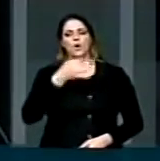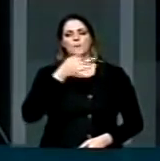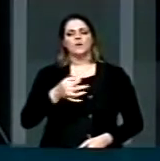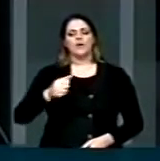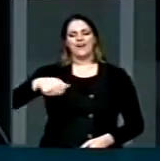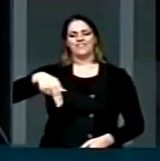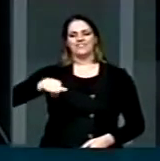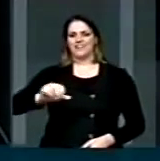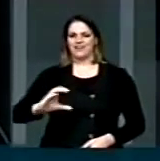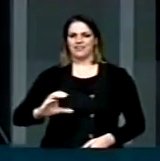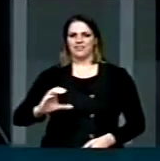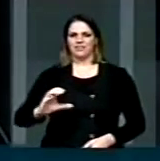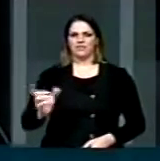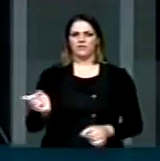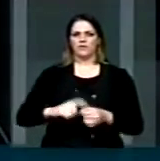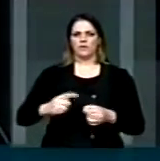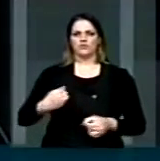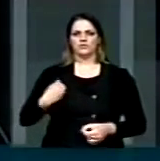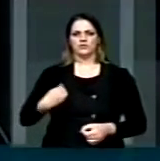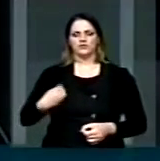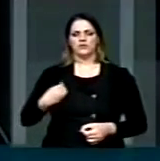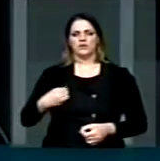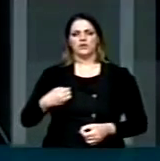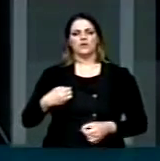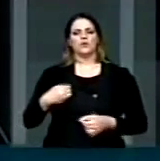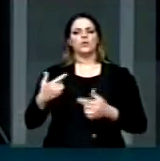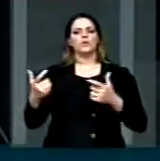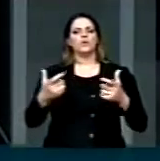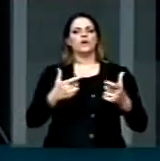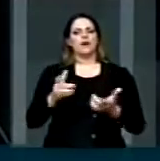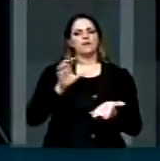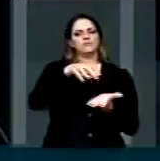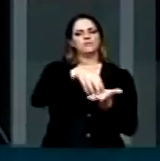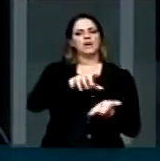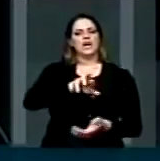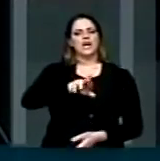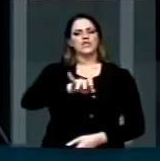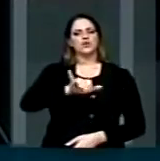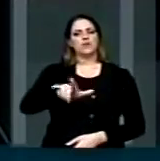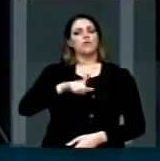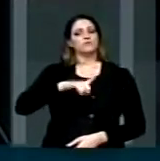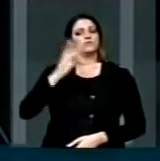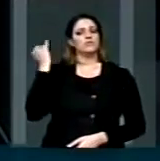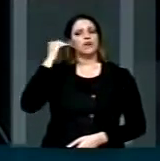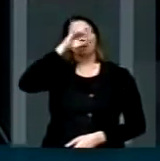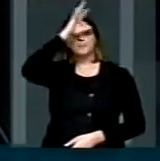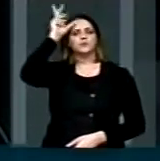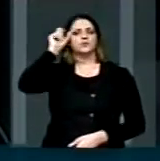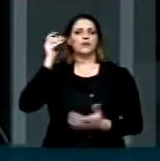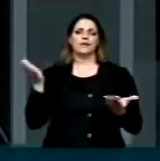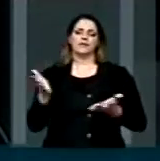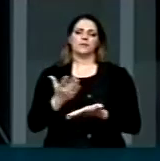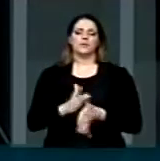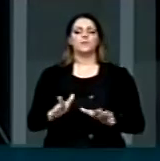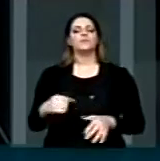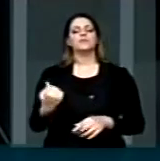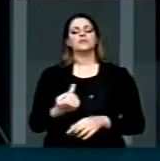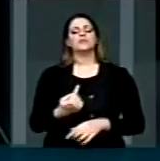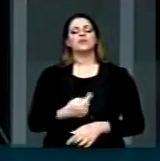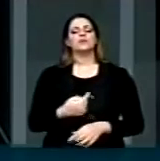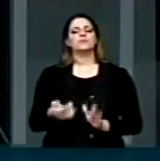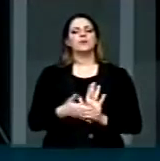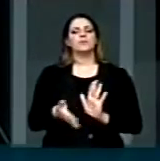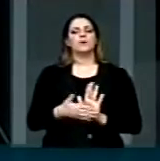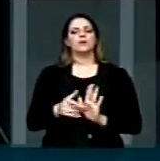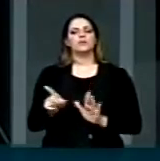ANAC volte com as suas unidades regionais, que retirou da Amazônia. E uma das coisas que eu destaco também de importância, senhor presidente, a gente propõe a criação